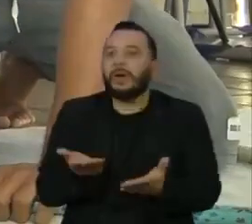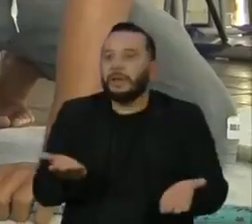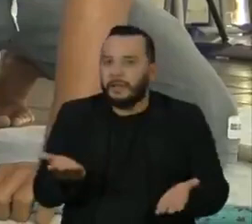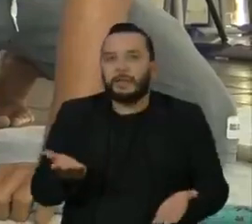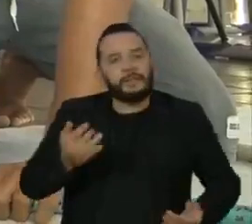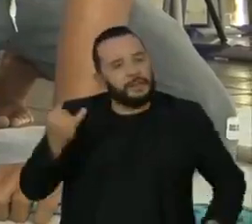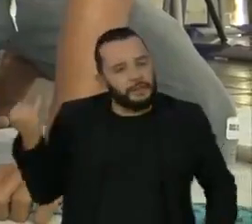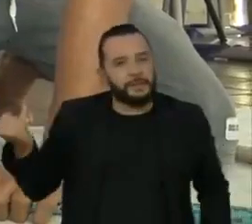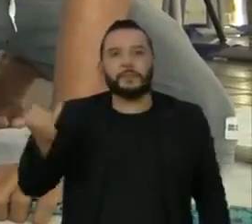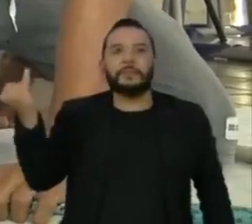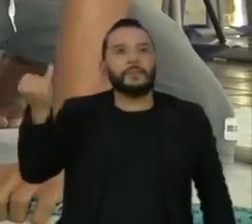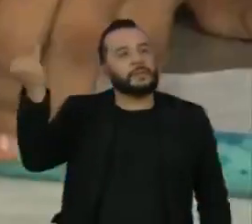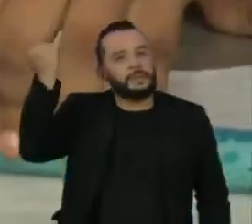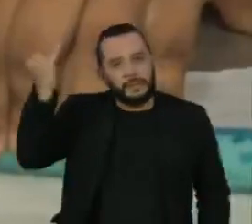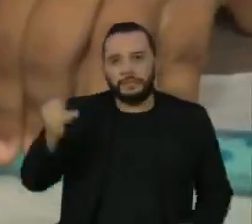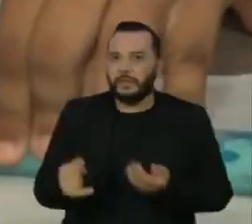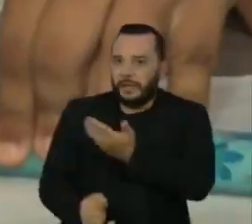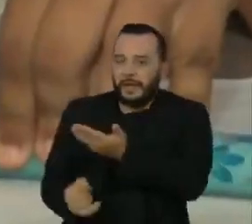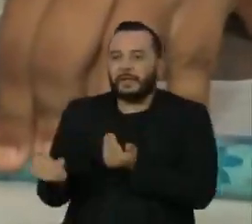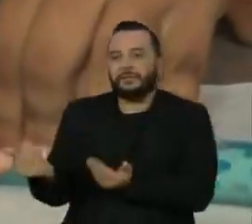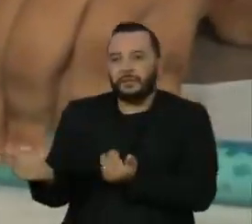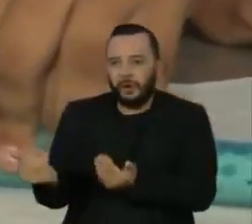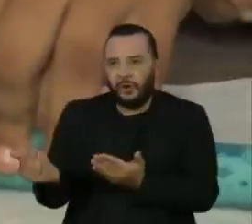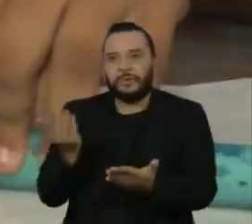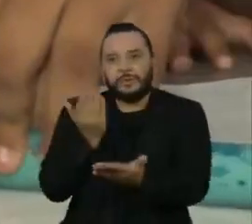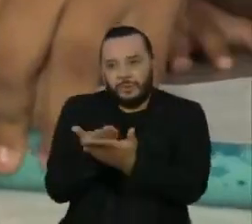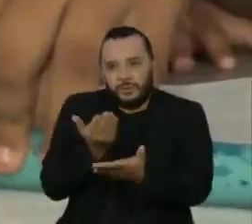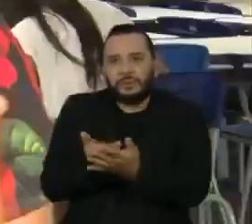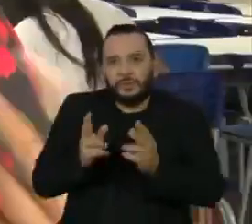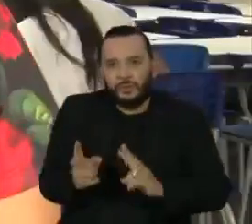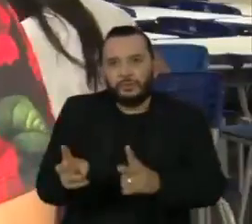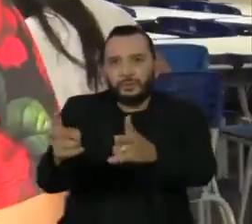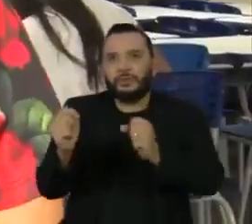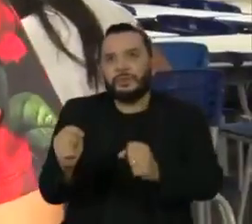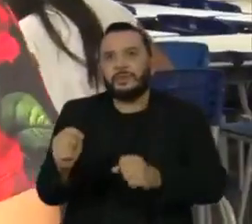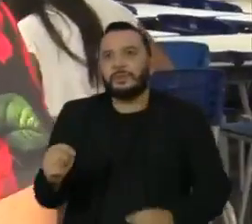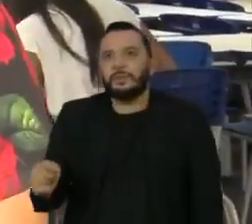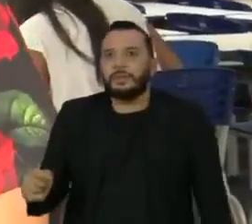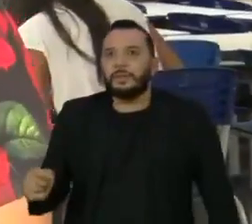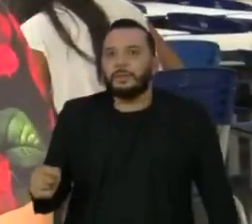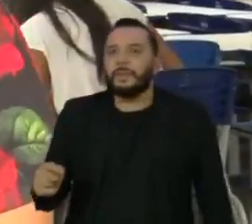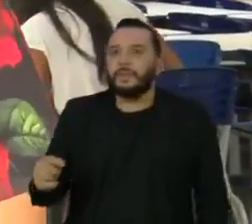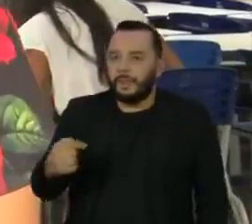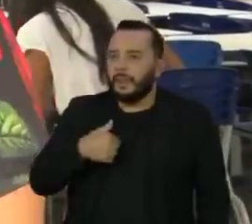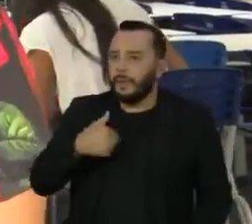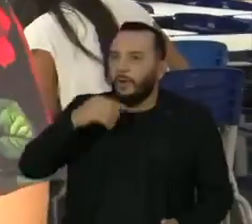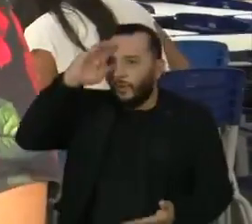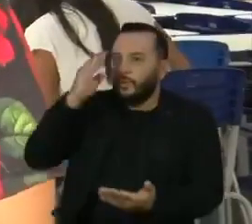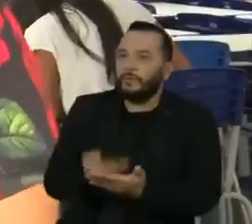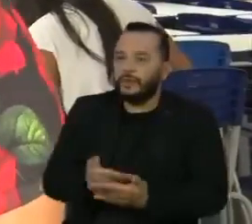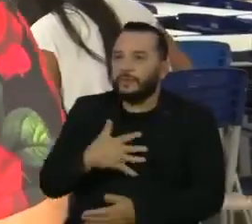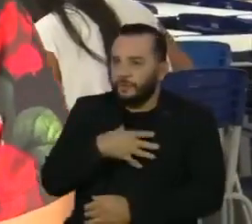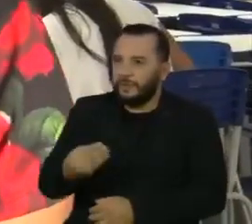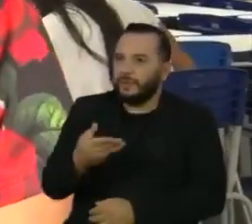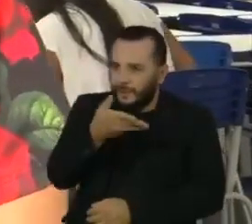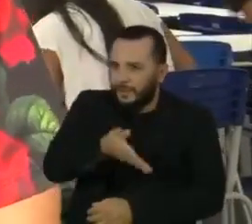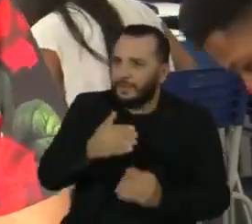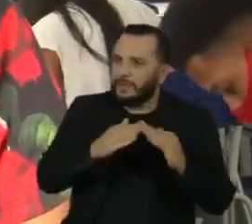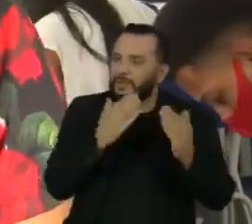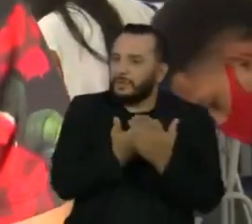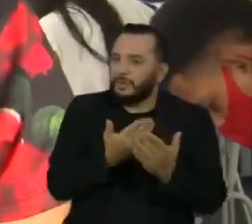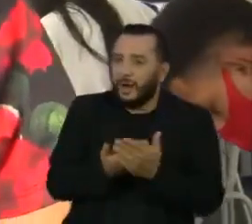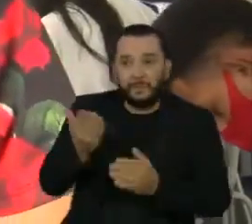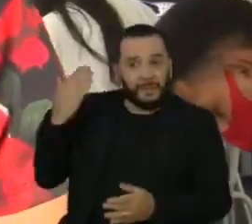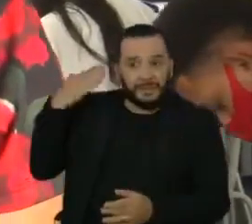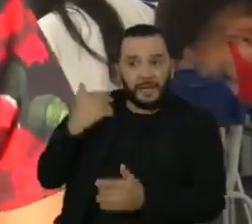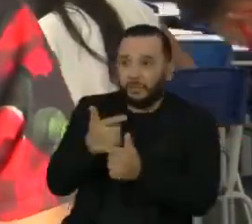sido fundamental para que a jovem continue com os estudos. Eu tenho uma confiança em deixar meus filhos aqui no colégio e antes